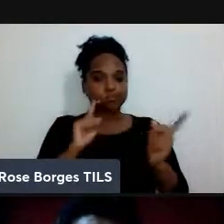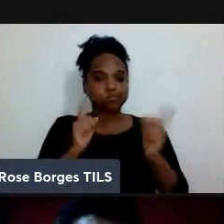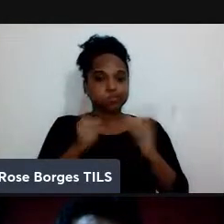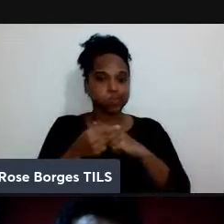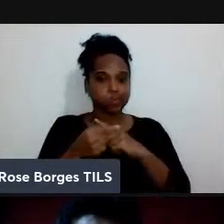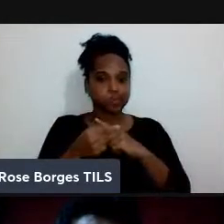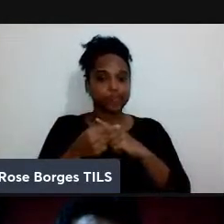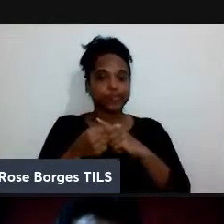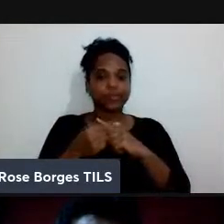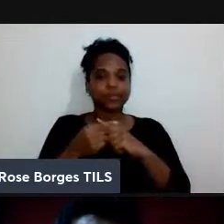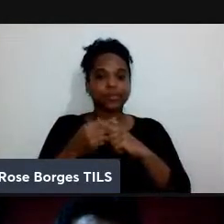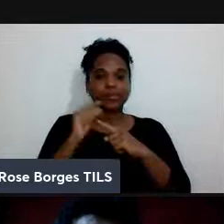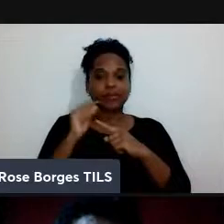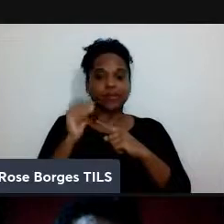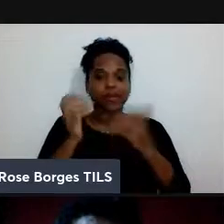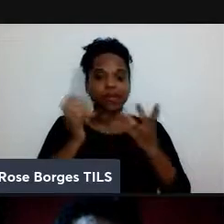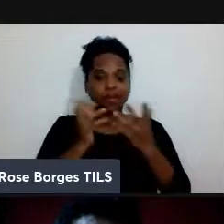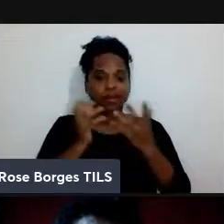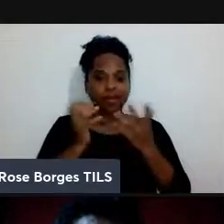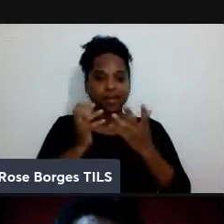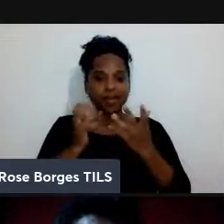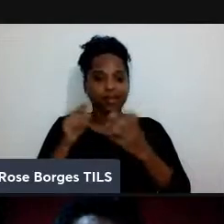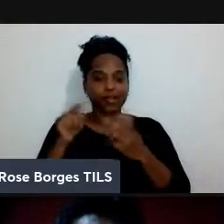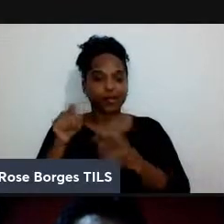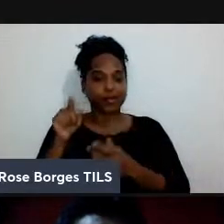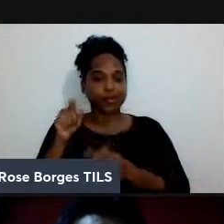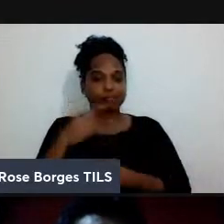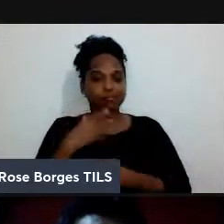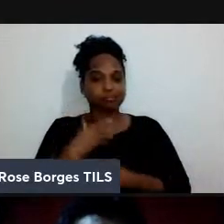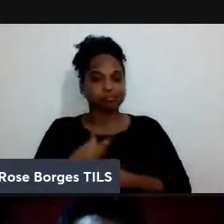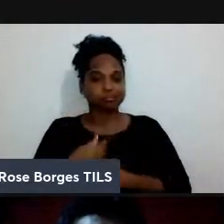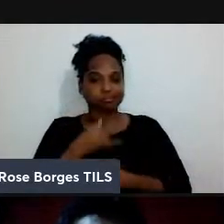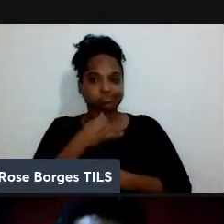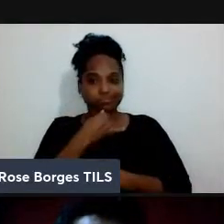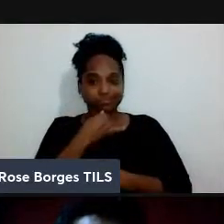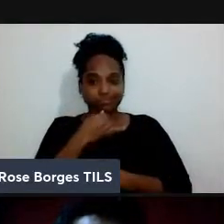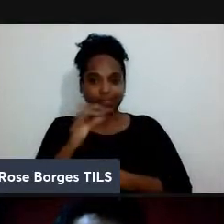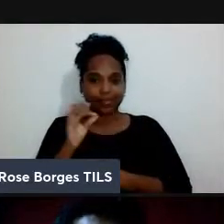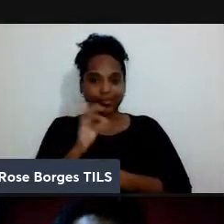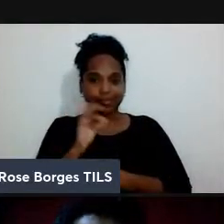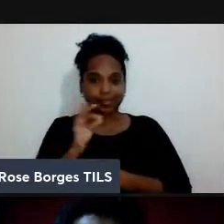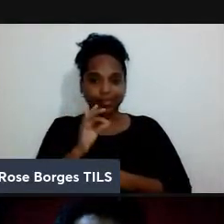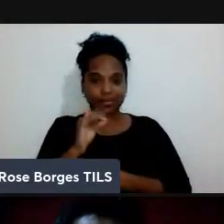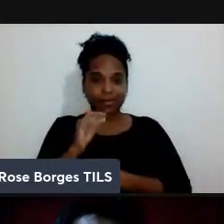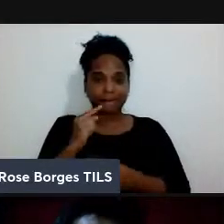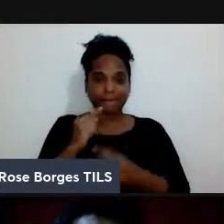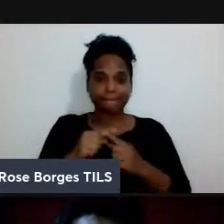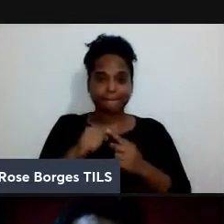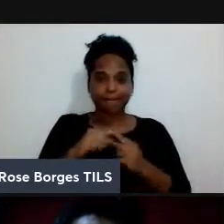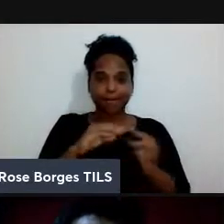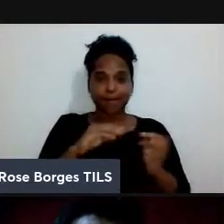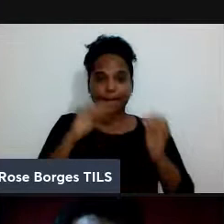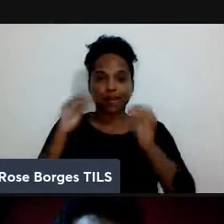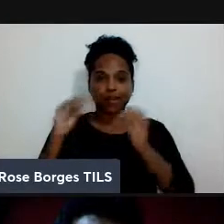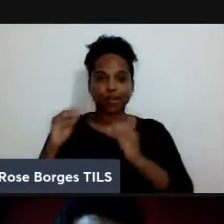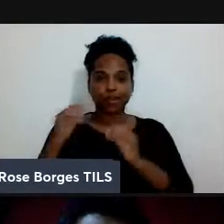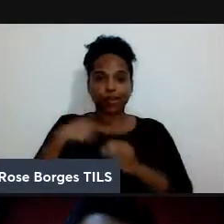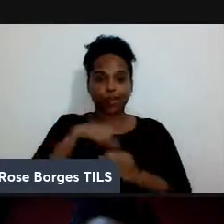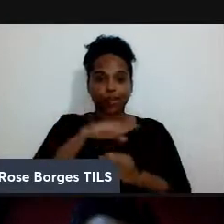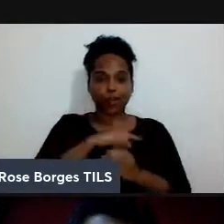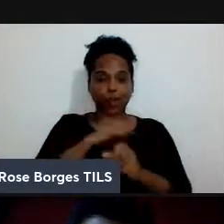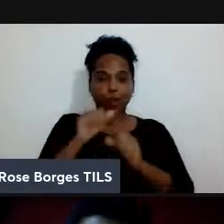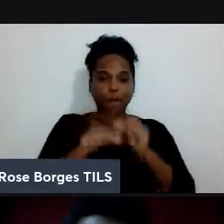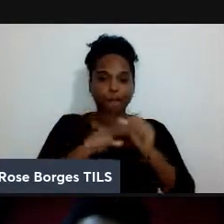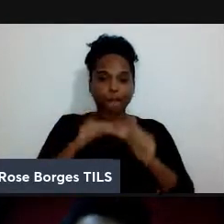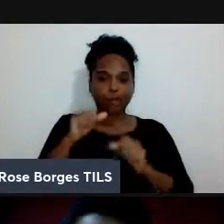é não é querer desanimar né porque de todas as formas a opção de mudança está na nossa mão né é só a gente querer